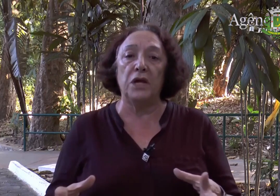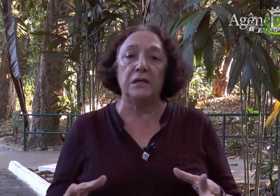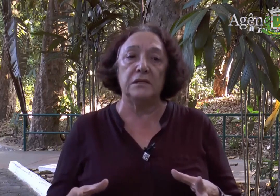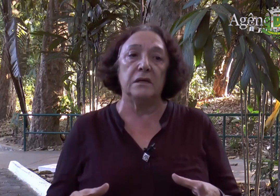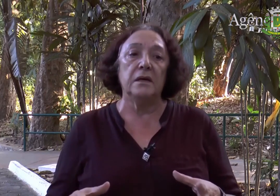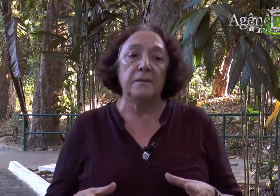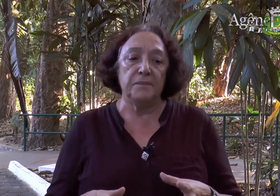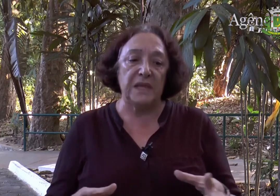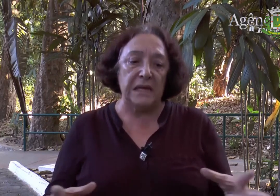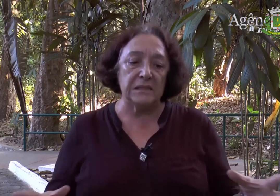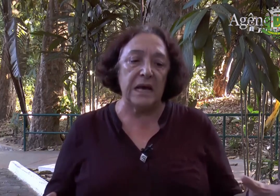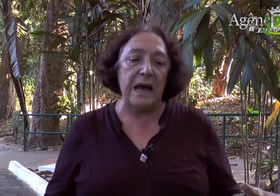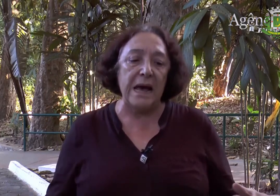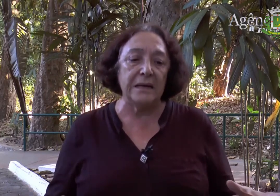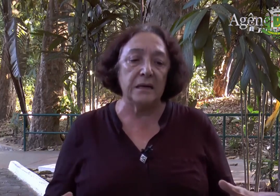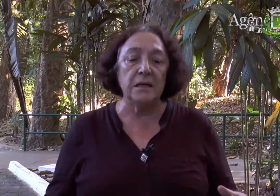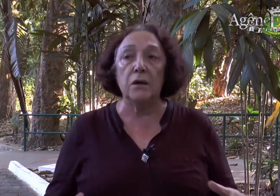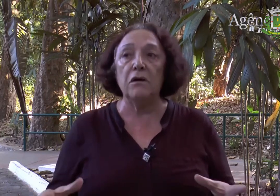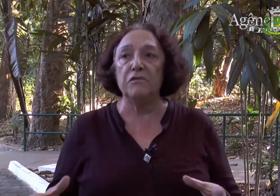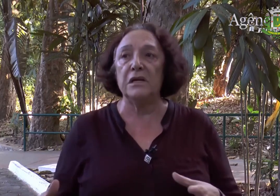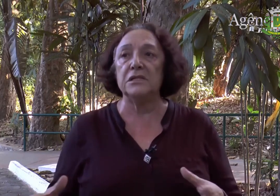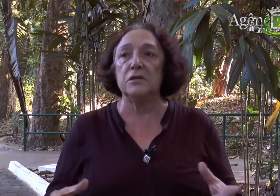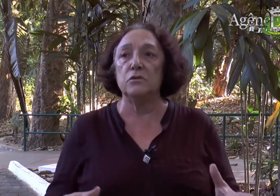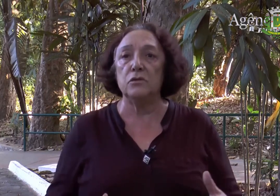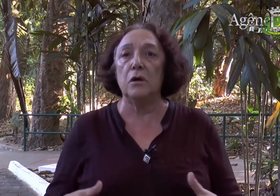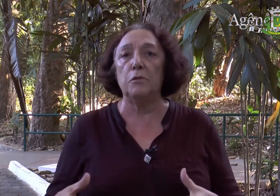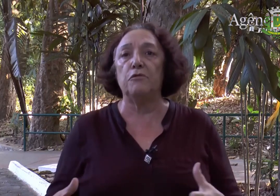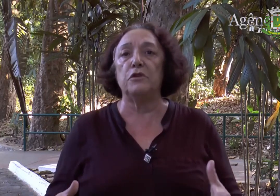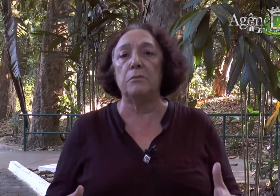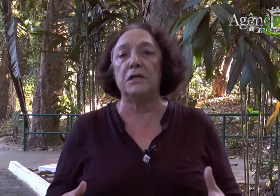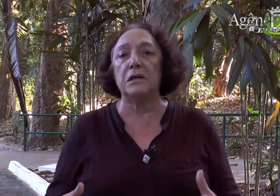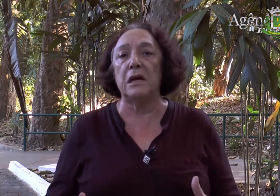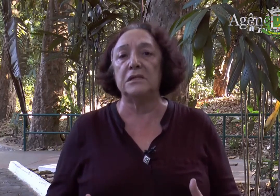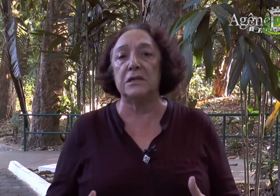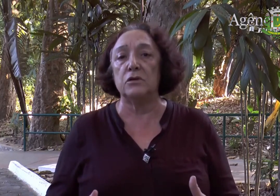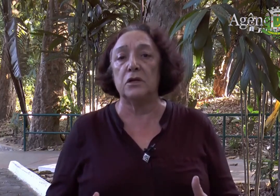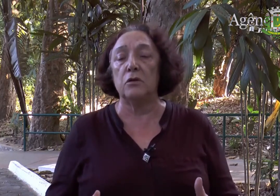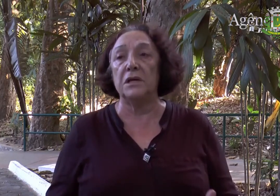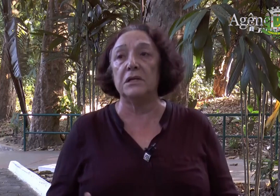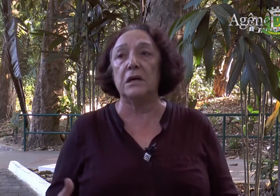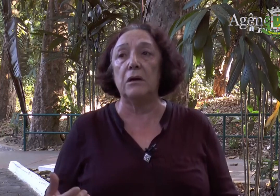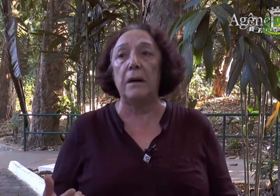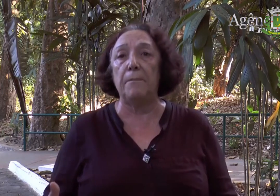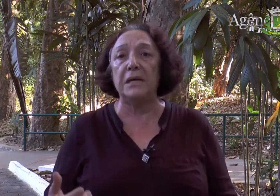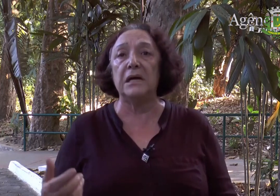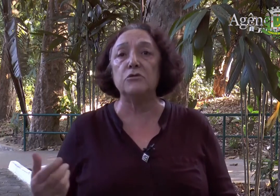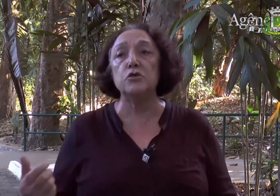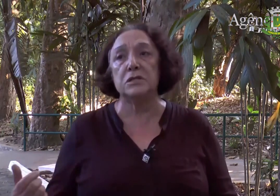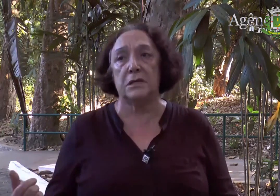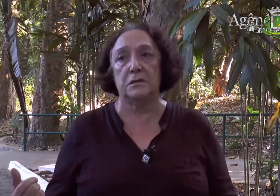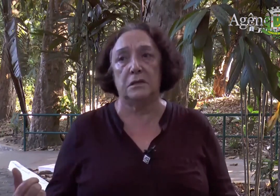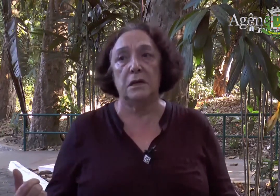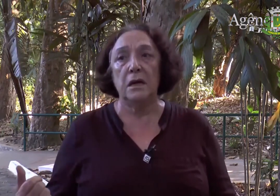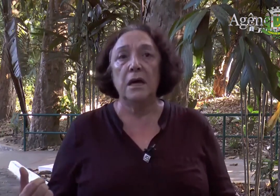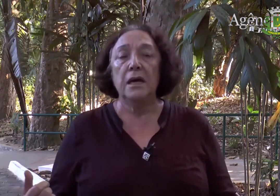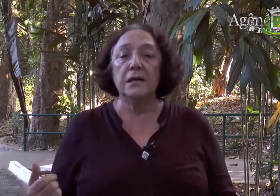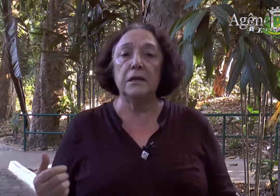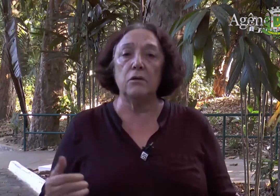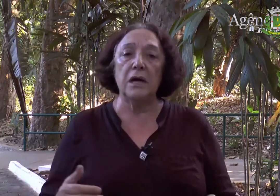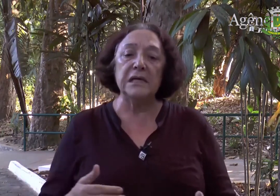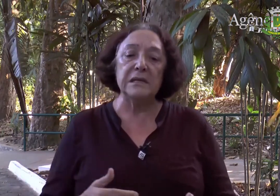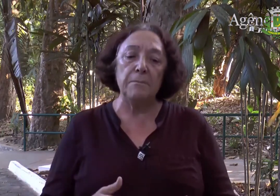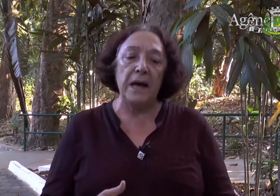componente dessa área que não havia sido tão profundamente analisado anteriormente, que é a parte ajusante.